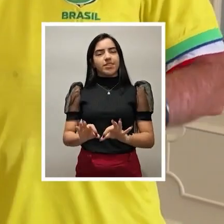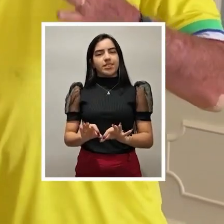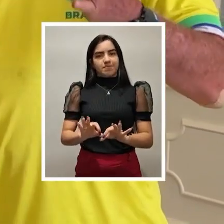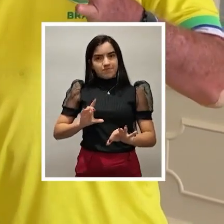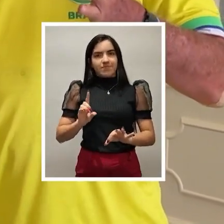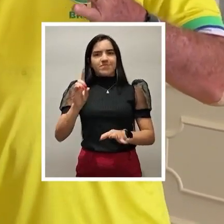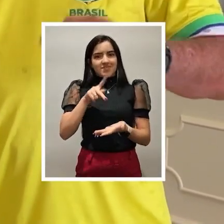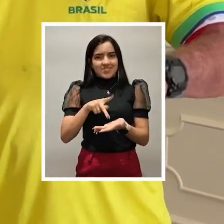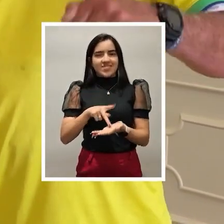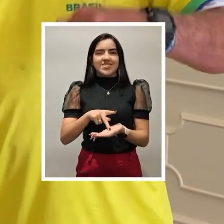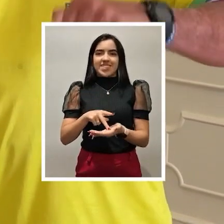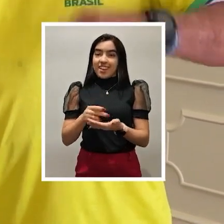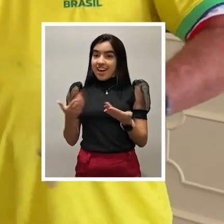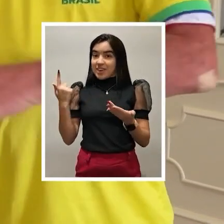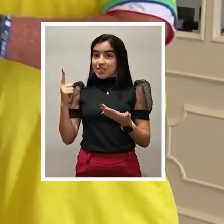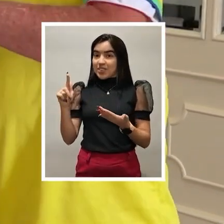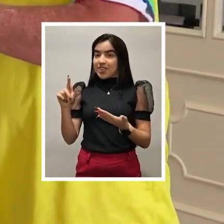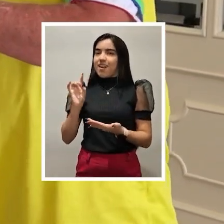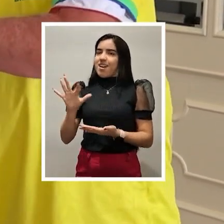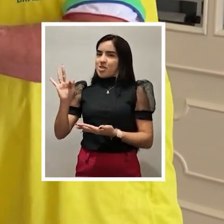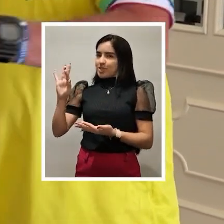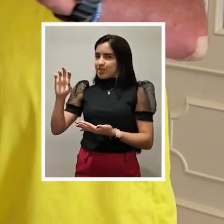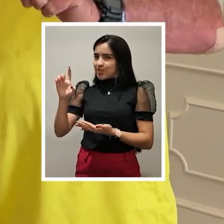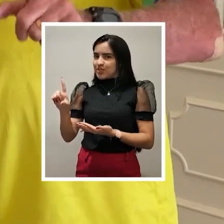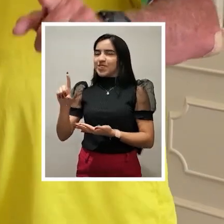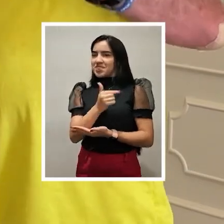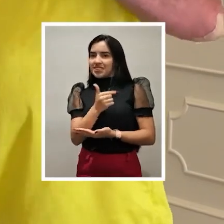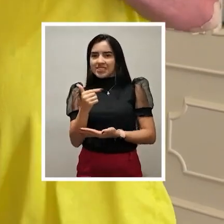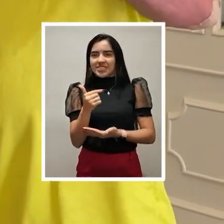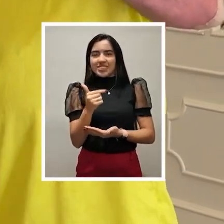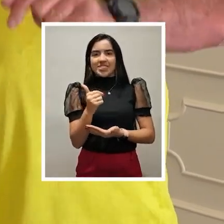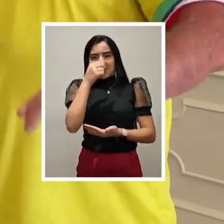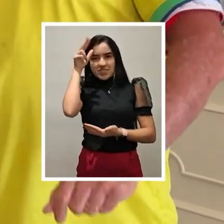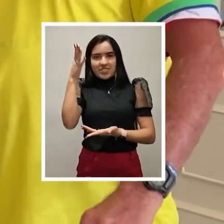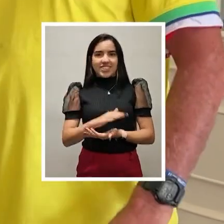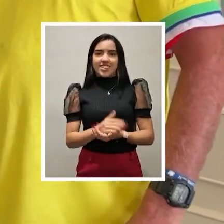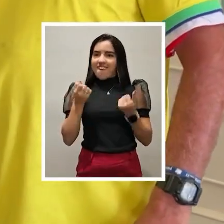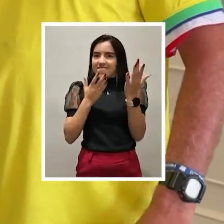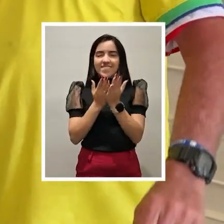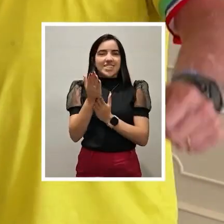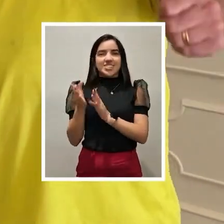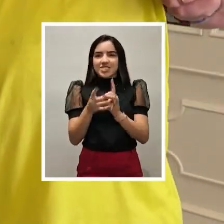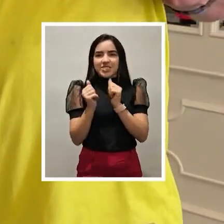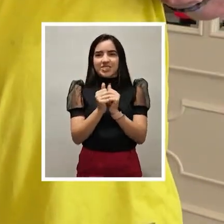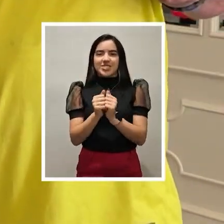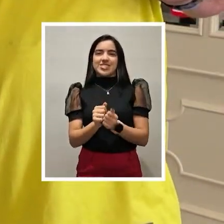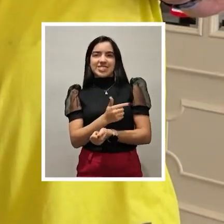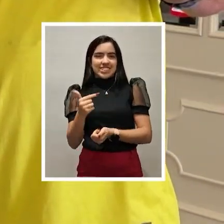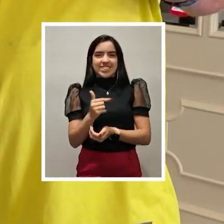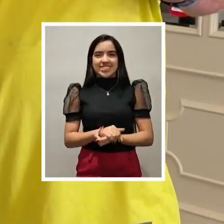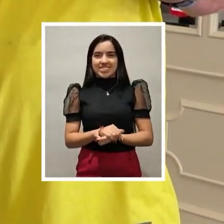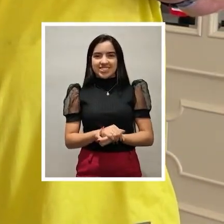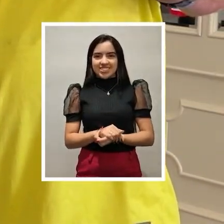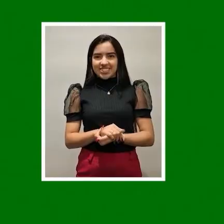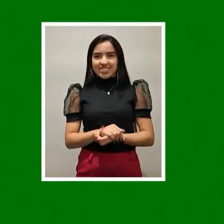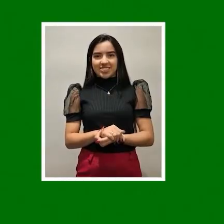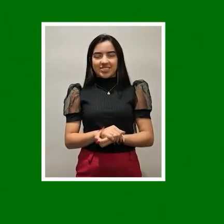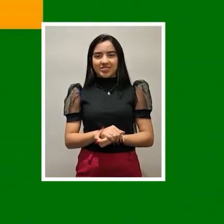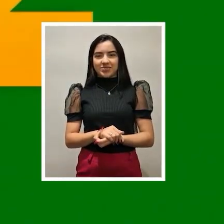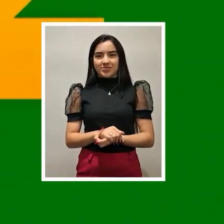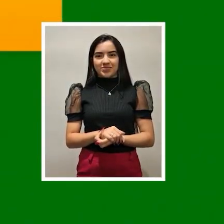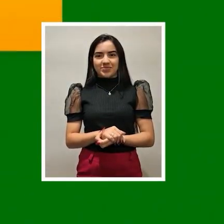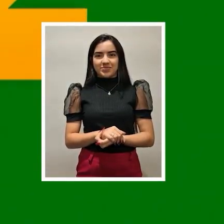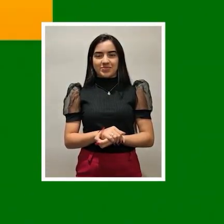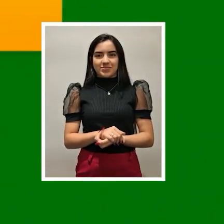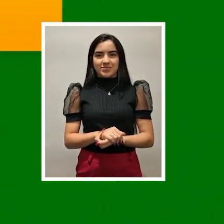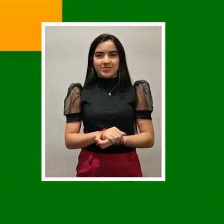valer, direita de verdade. Aqui em Goiânia é só Fred 22, o nosso prefeito. Vambora, pessoal. Tamo junto. Fred Rodrigues, 22. Vambora! É